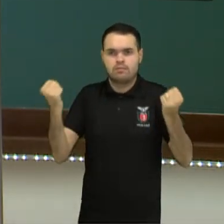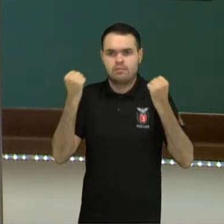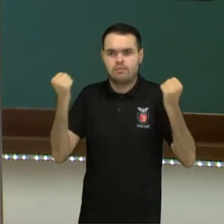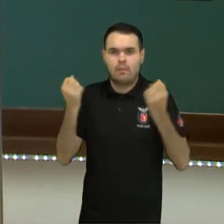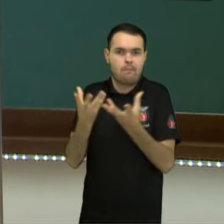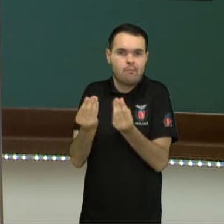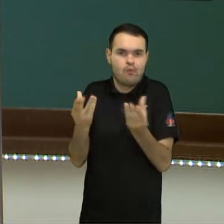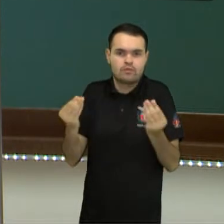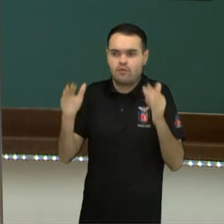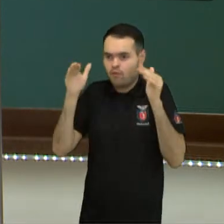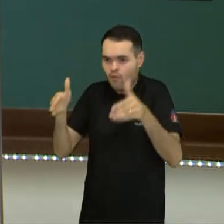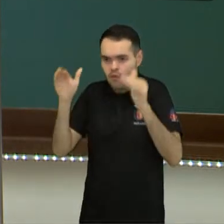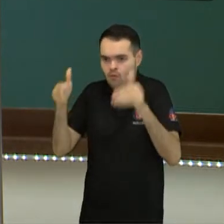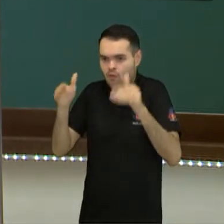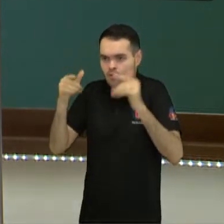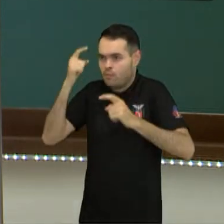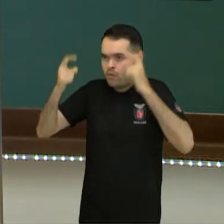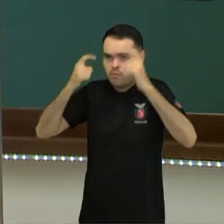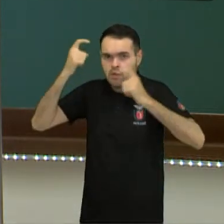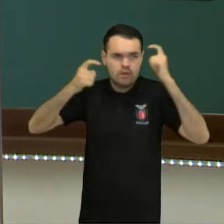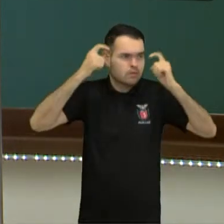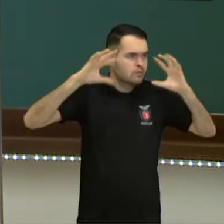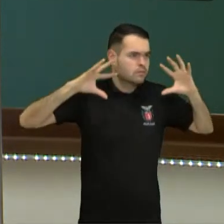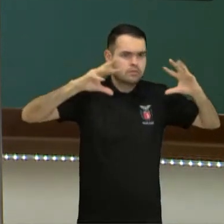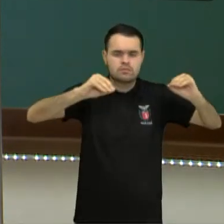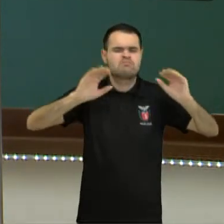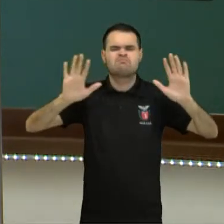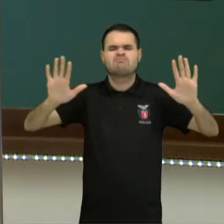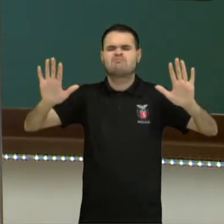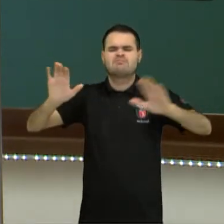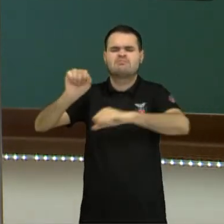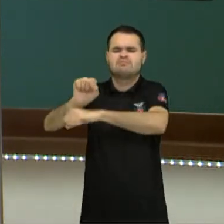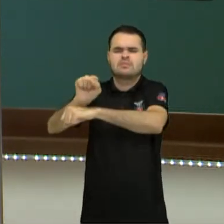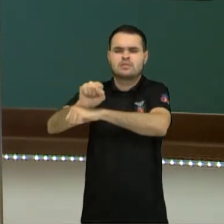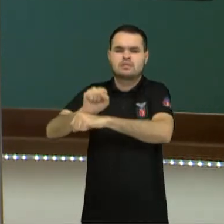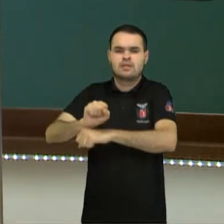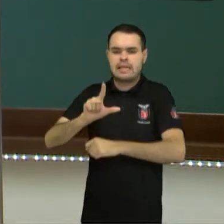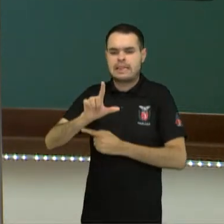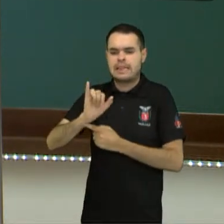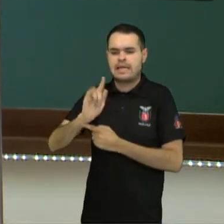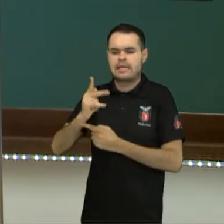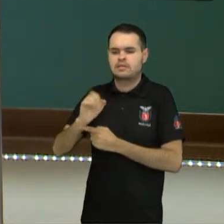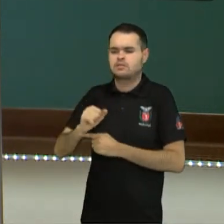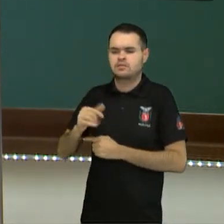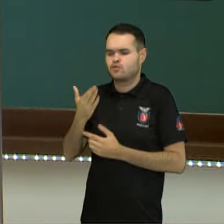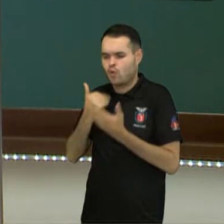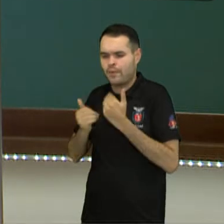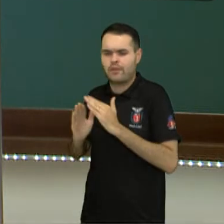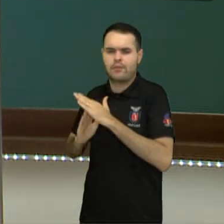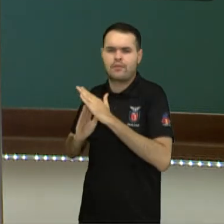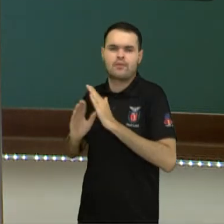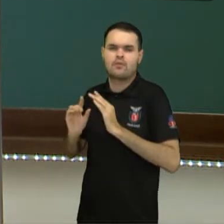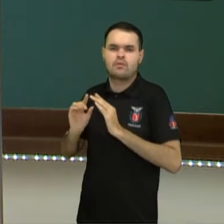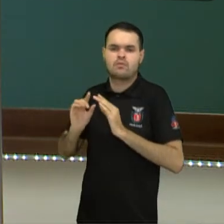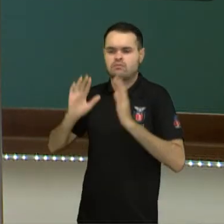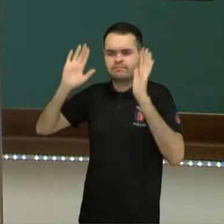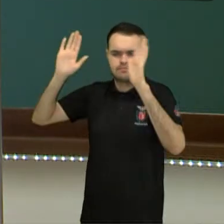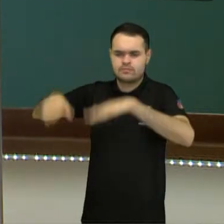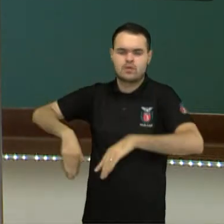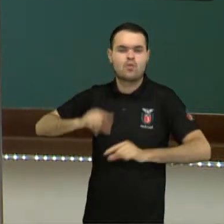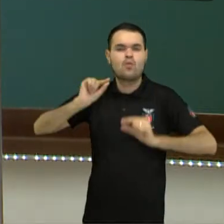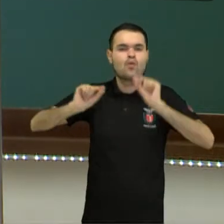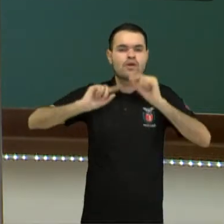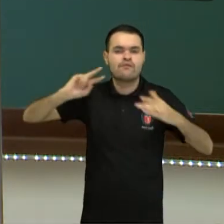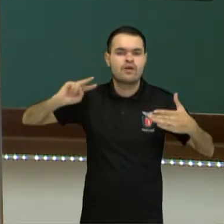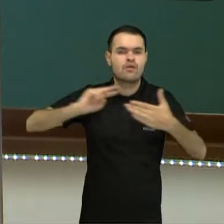de se preocupar muito com tudo, de parar de comer coisa light? Tipo, agora você, e agora? Que passaria